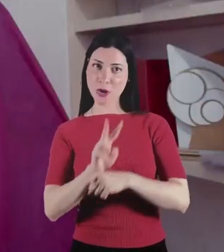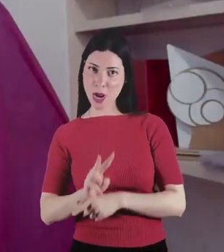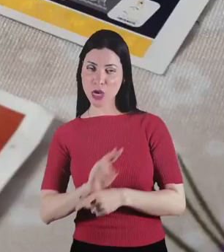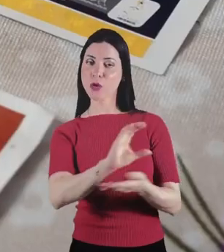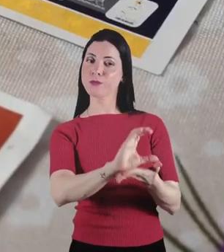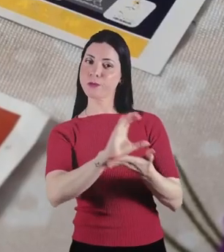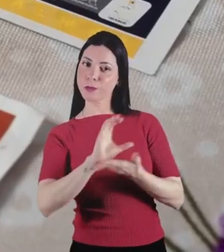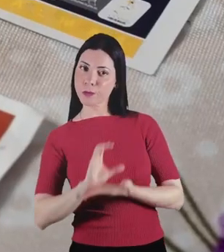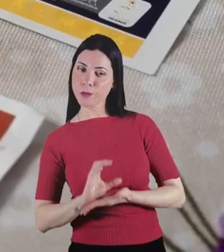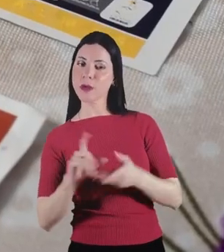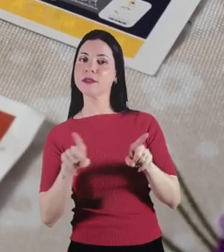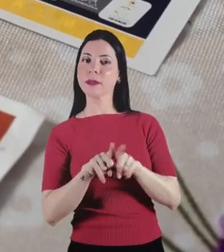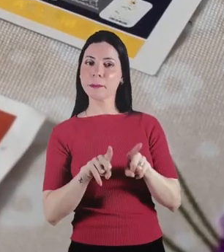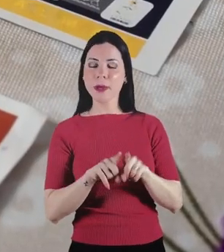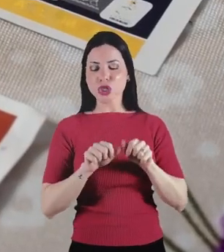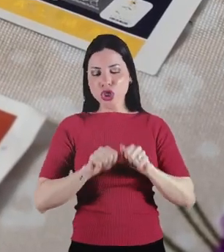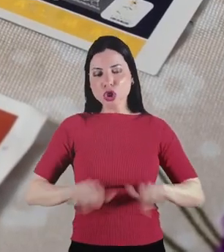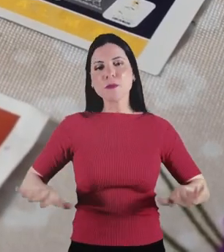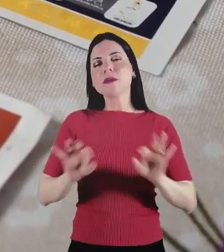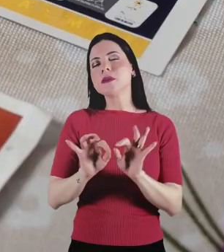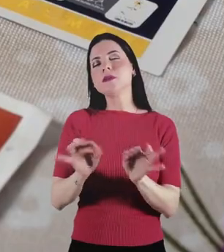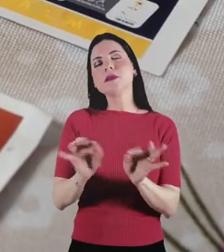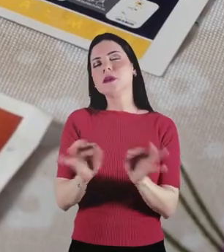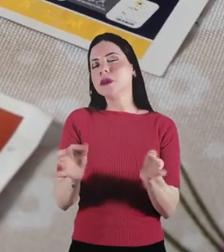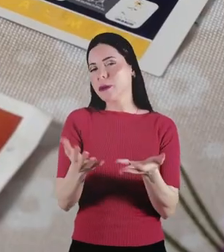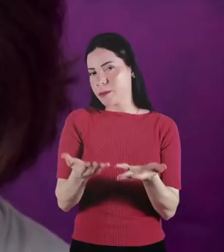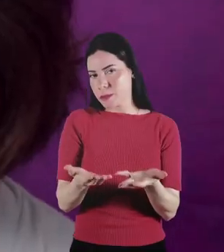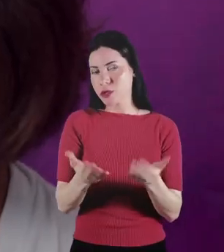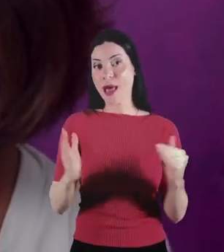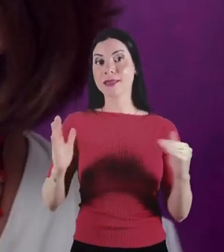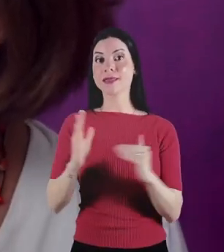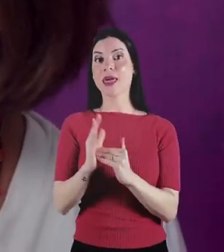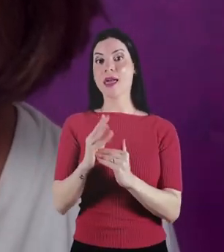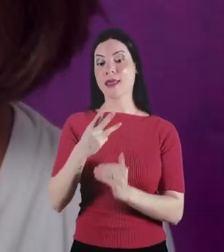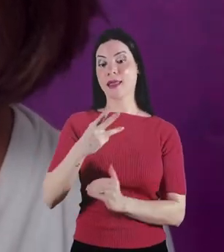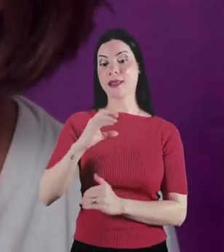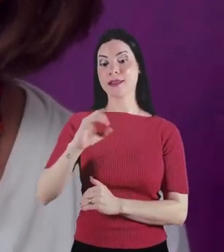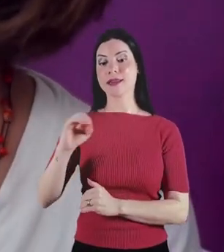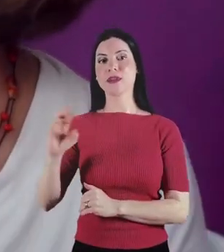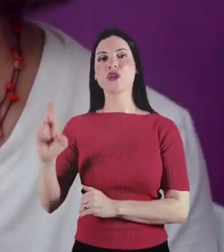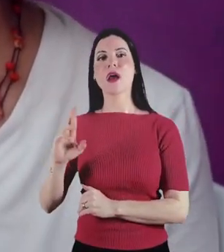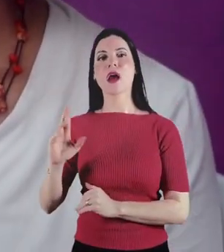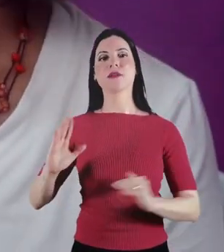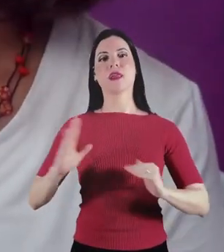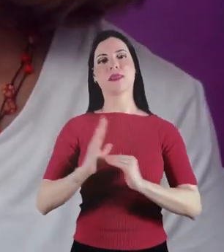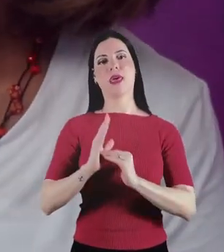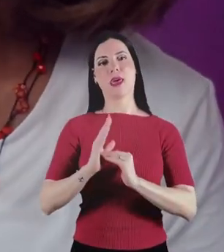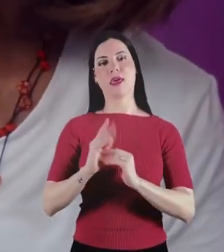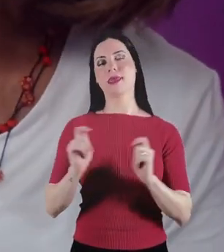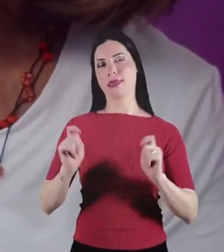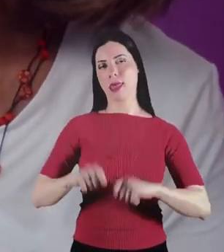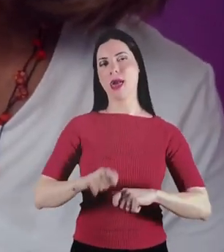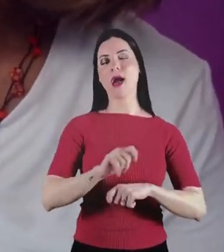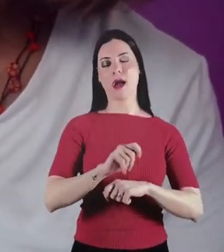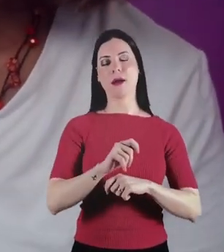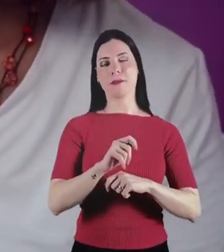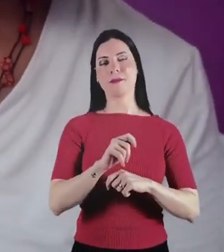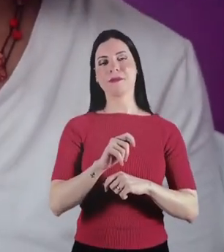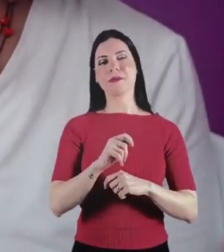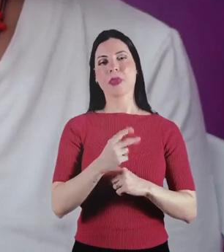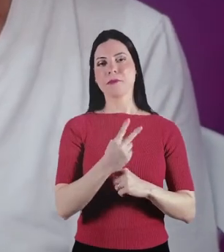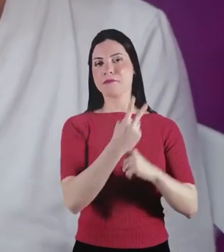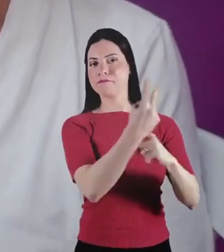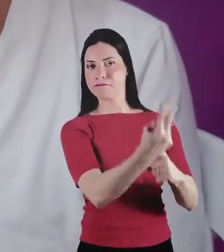o empréstimo para pequenas despesas, até 300 reais,